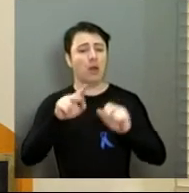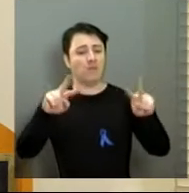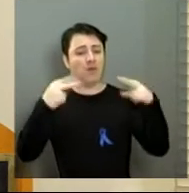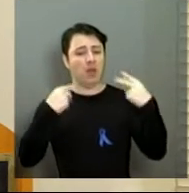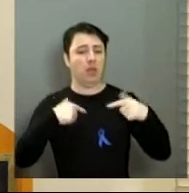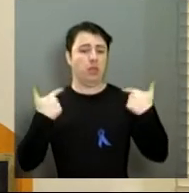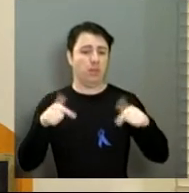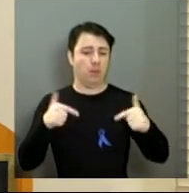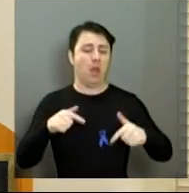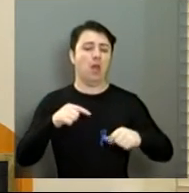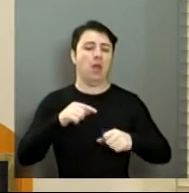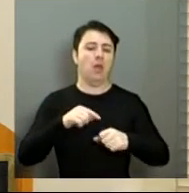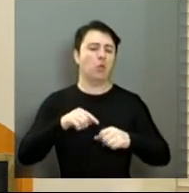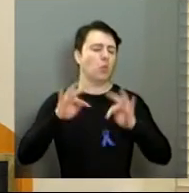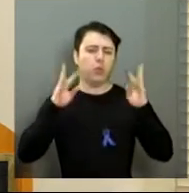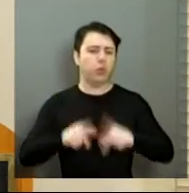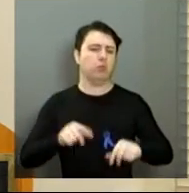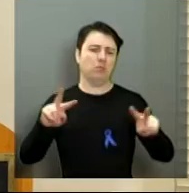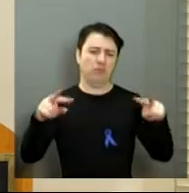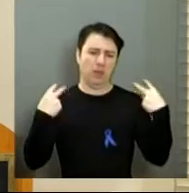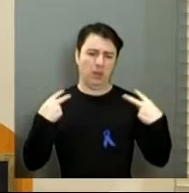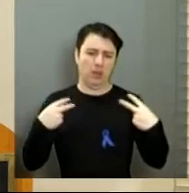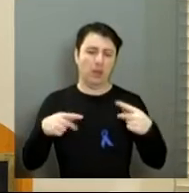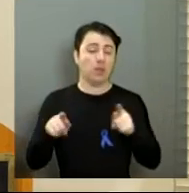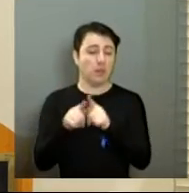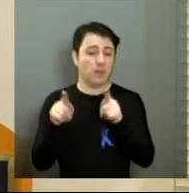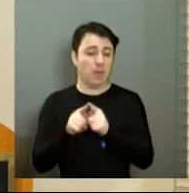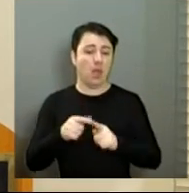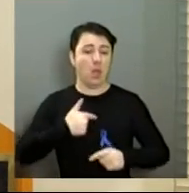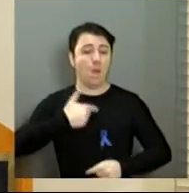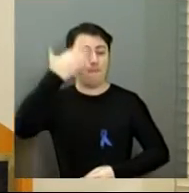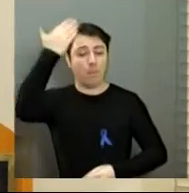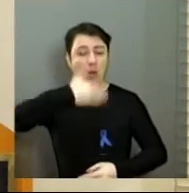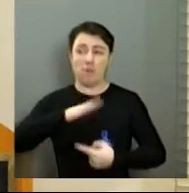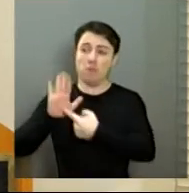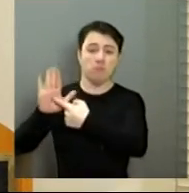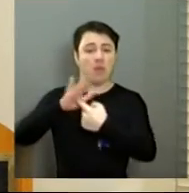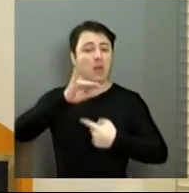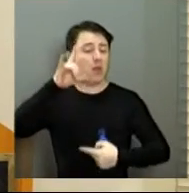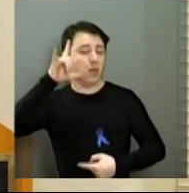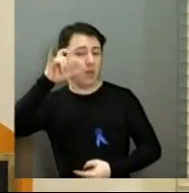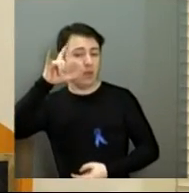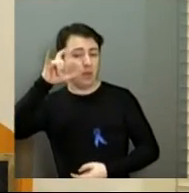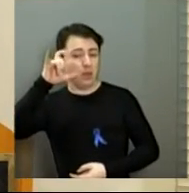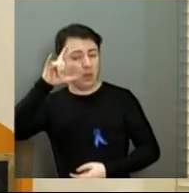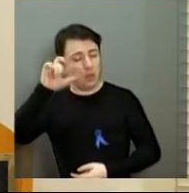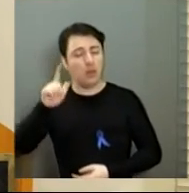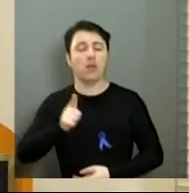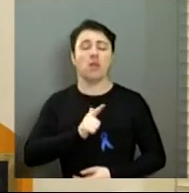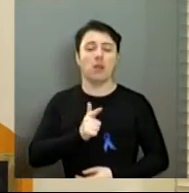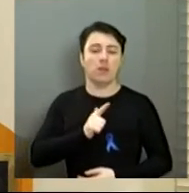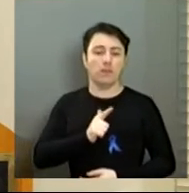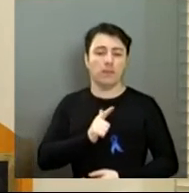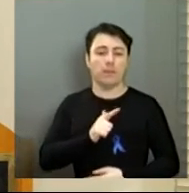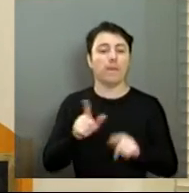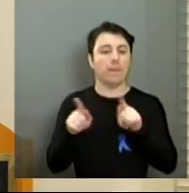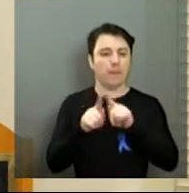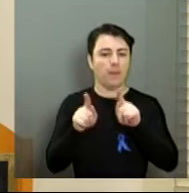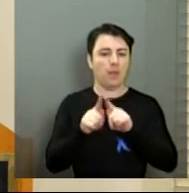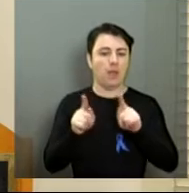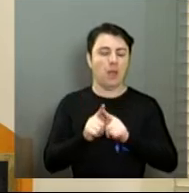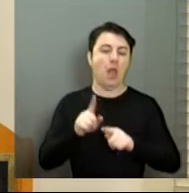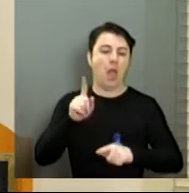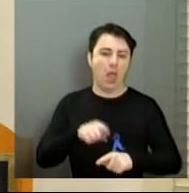trabalho na integralidade. Prestação de contas em tempo real no Instagram, no arroba Tainara Faria 13. Também